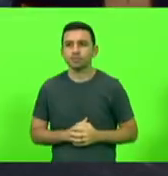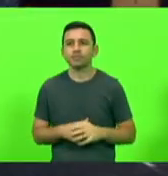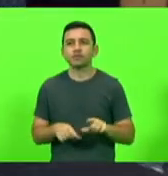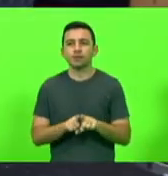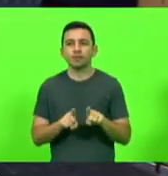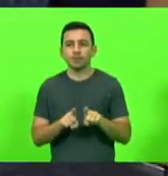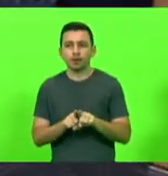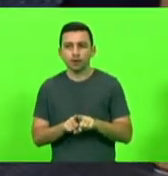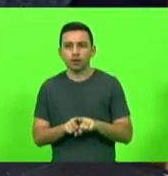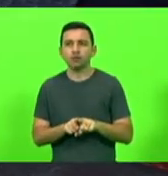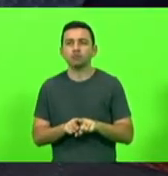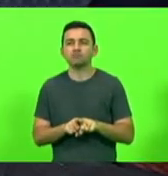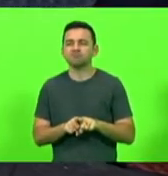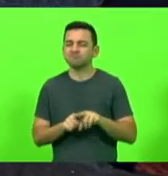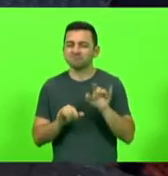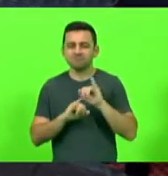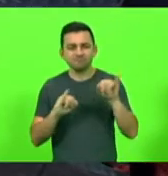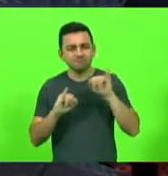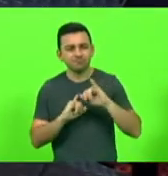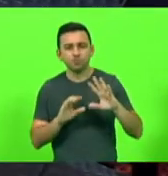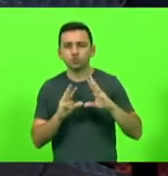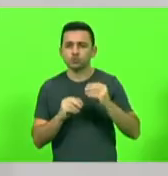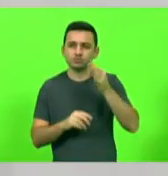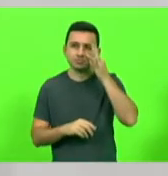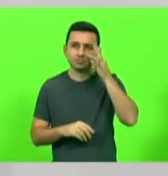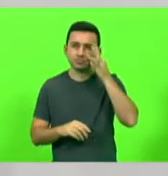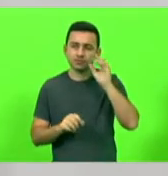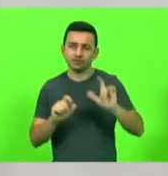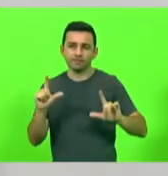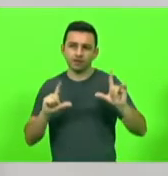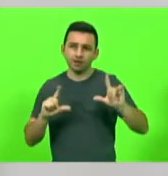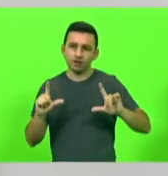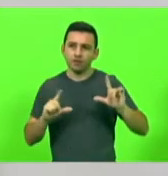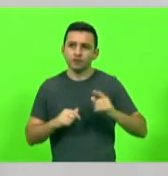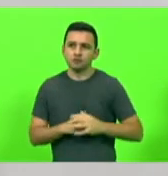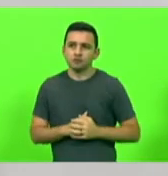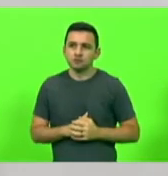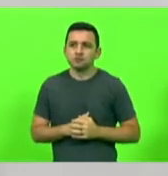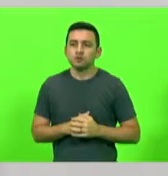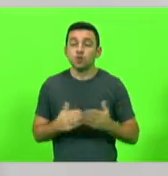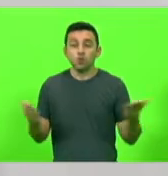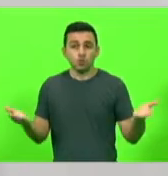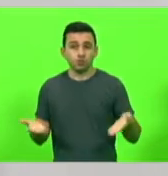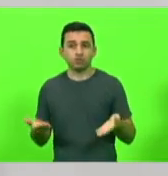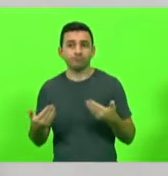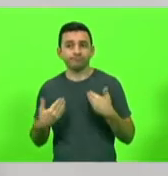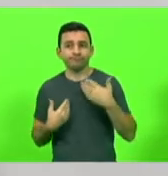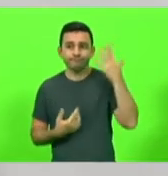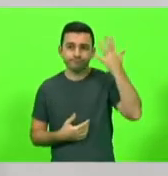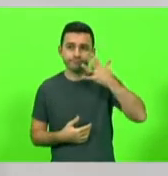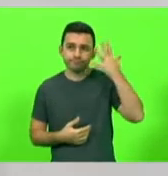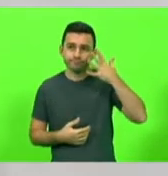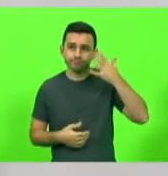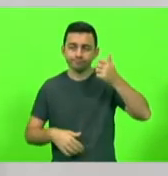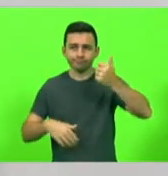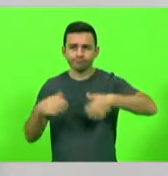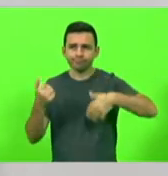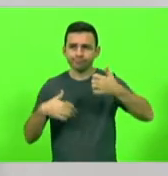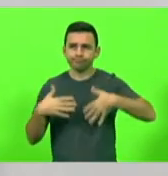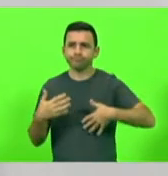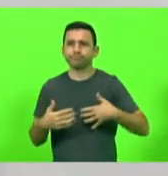toda a imprensa e todos que nos acompanham pela TVA. Hoje eu vou me manifestar aqui, presidente